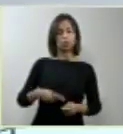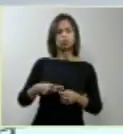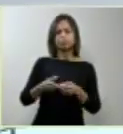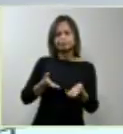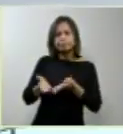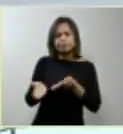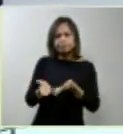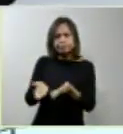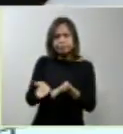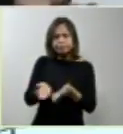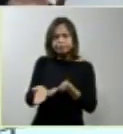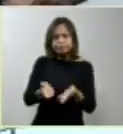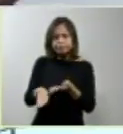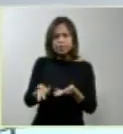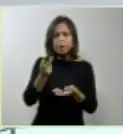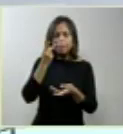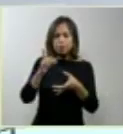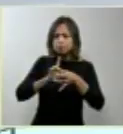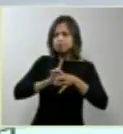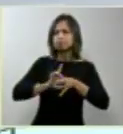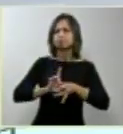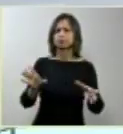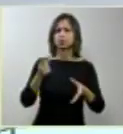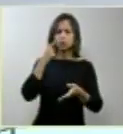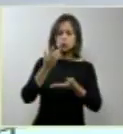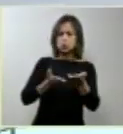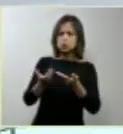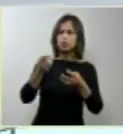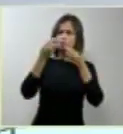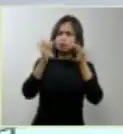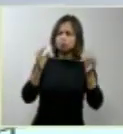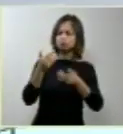total potencialidade de vida.